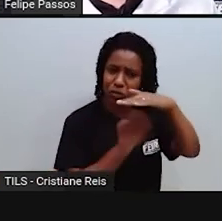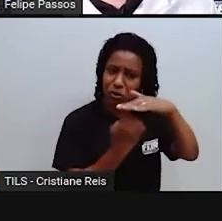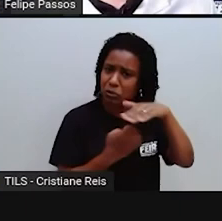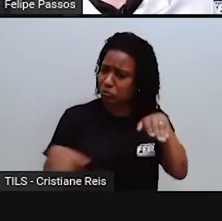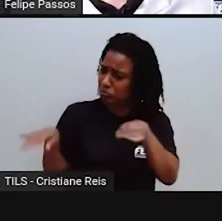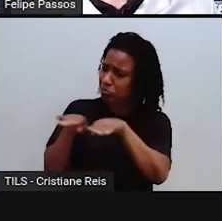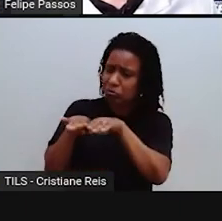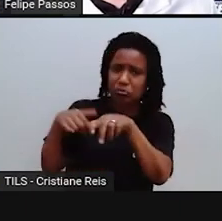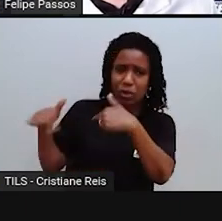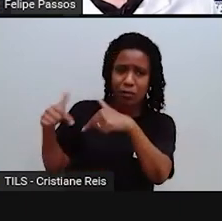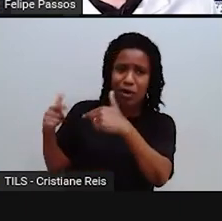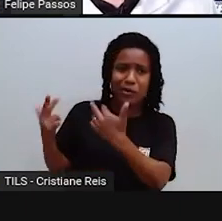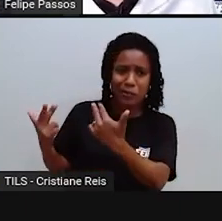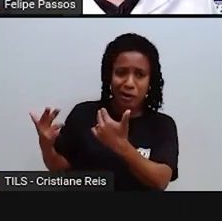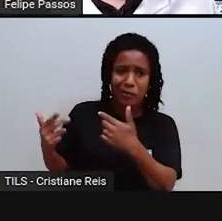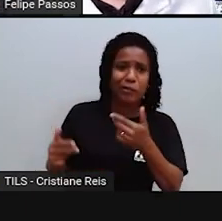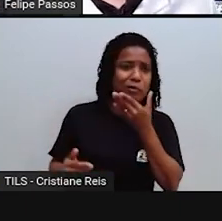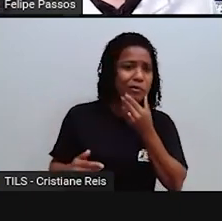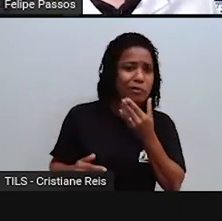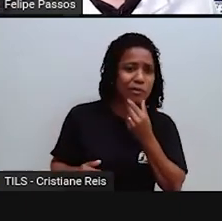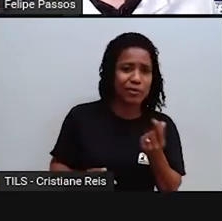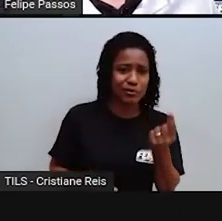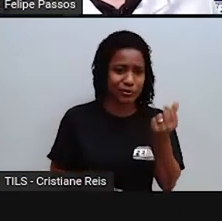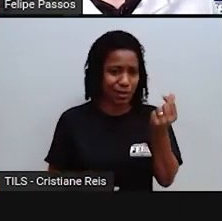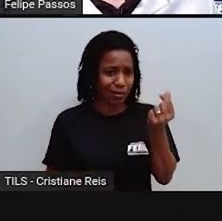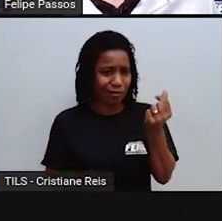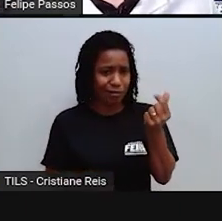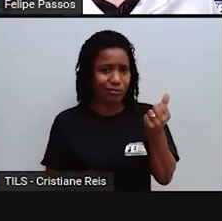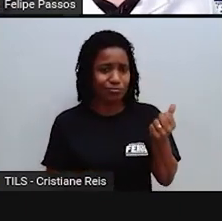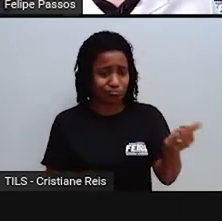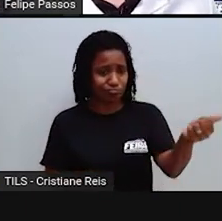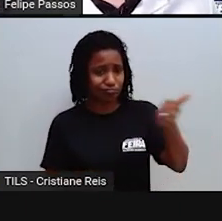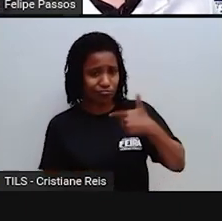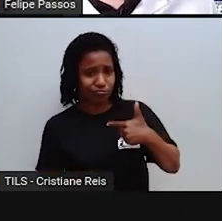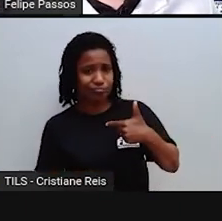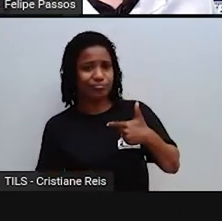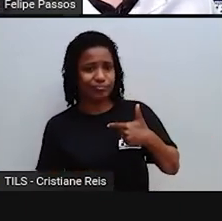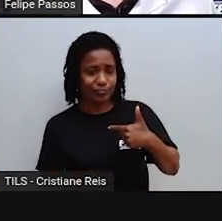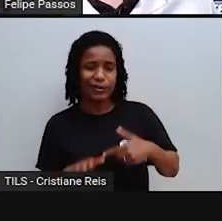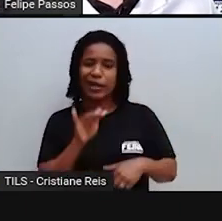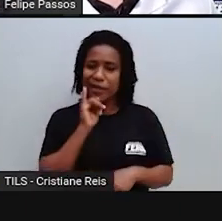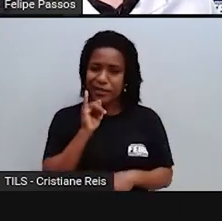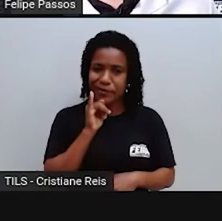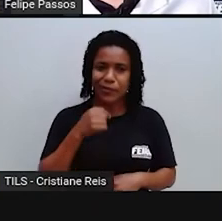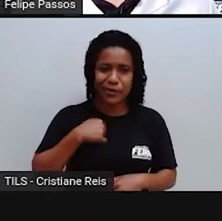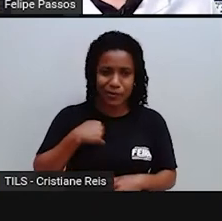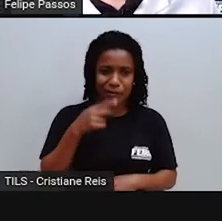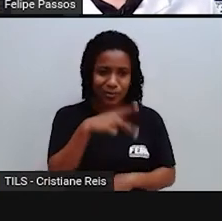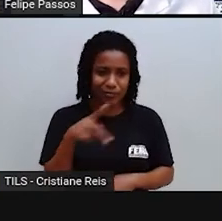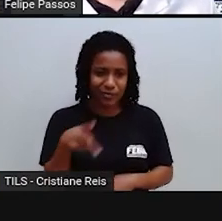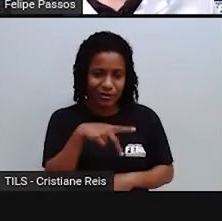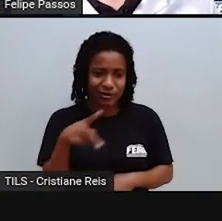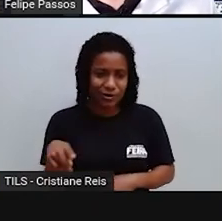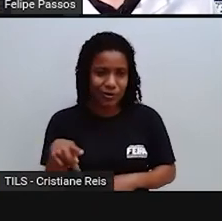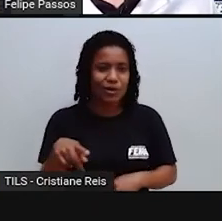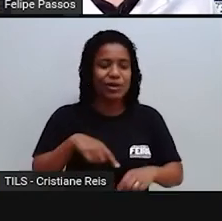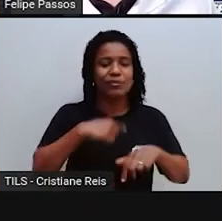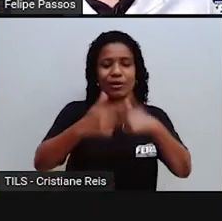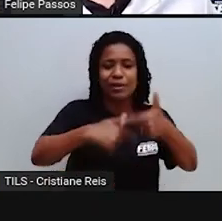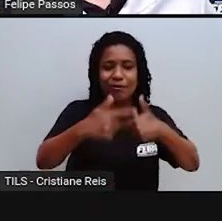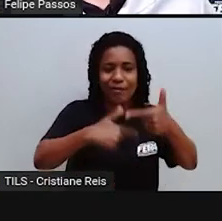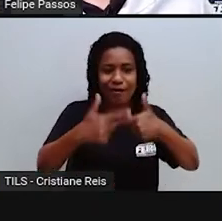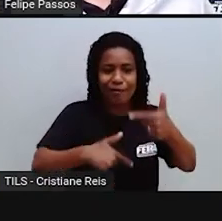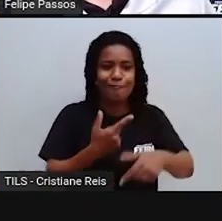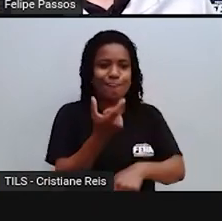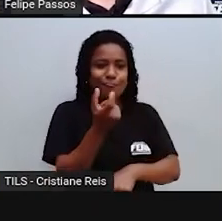receber menos, né? Por exemplo, eu sou aqui professor, eu tenho 20 horas no município, já pensou se uma